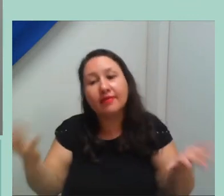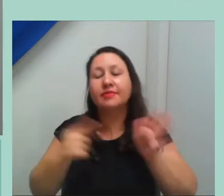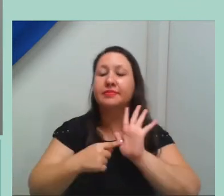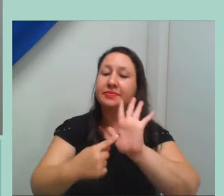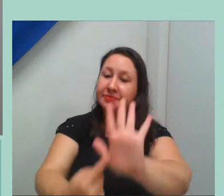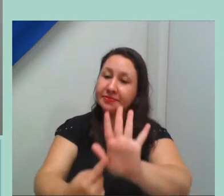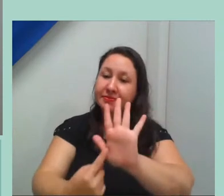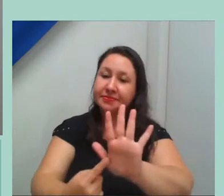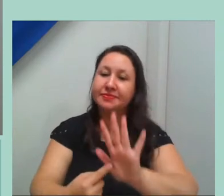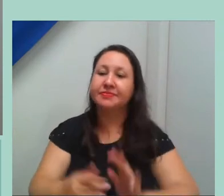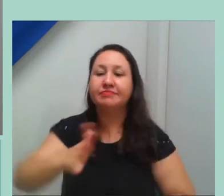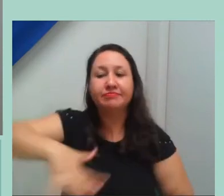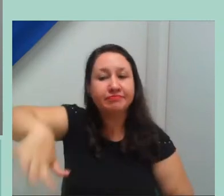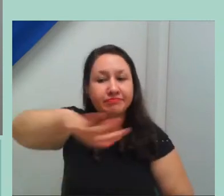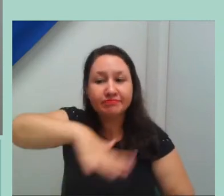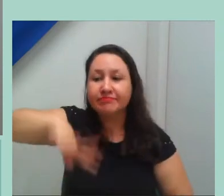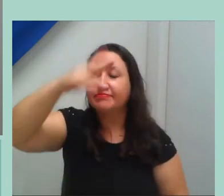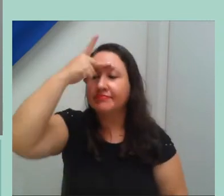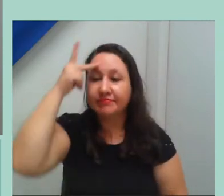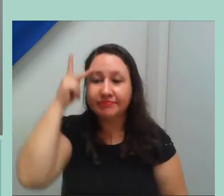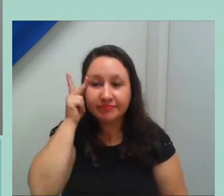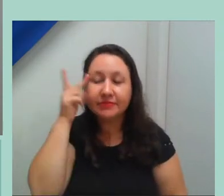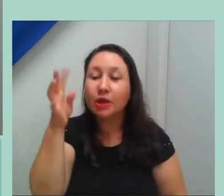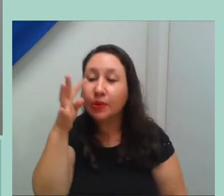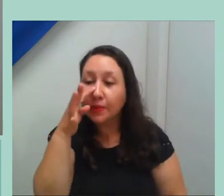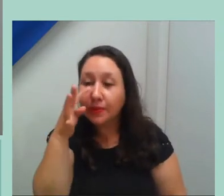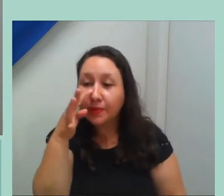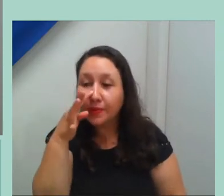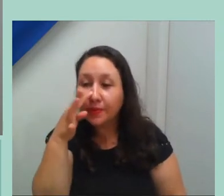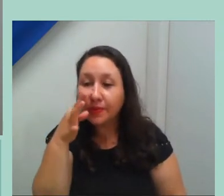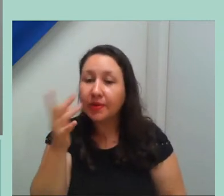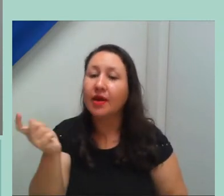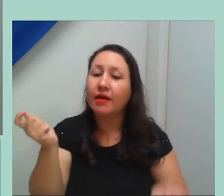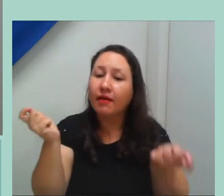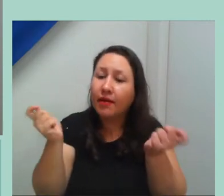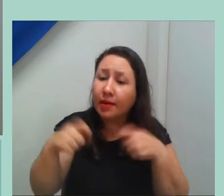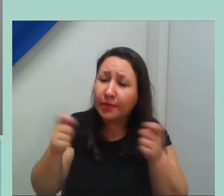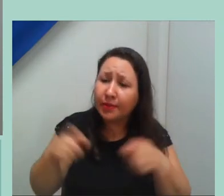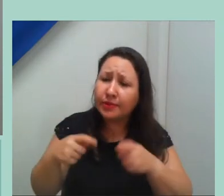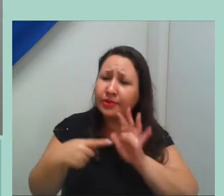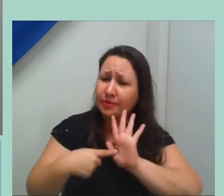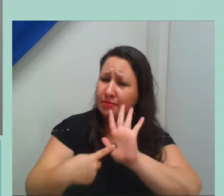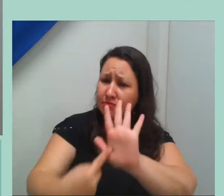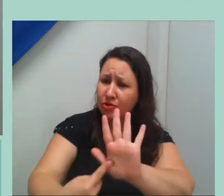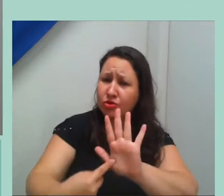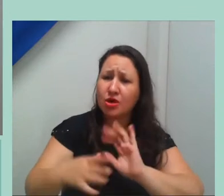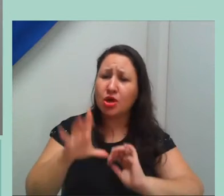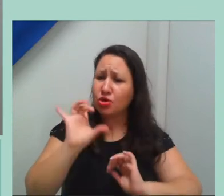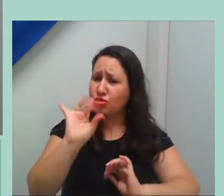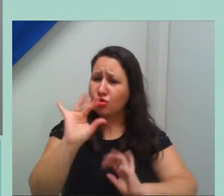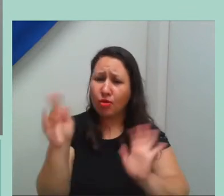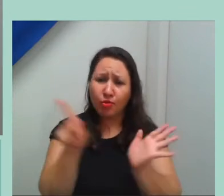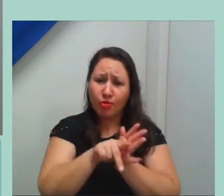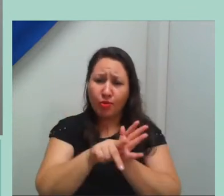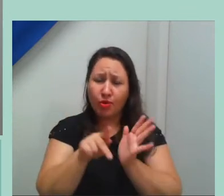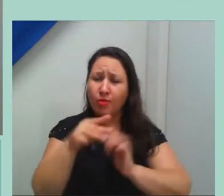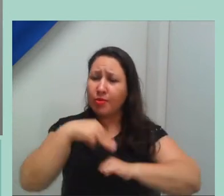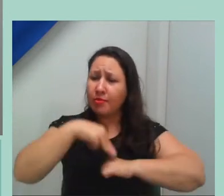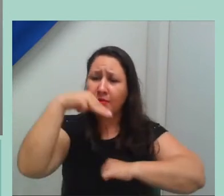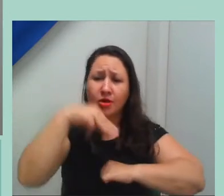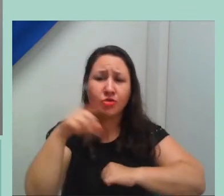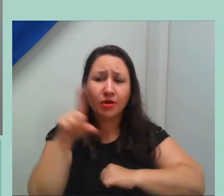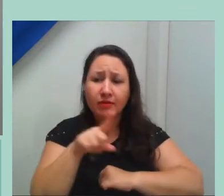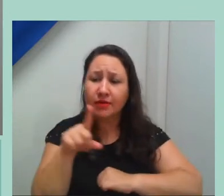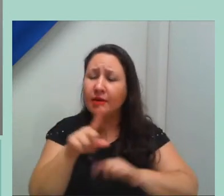Então, a gente faz questão de trazer não só os programas de mestrado, mas a colaboração das